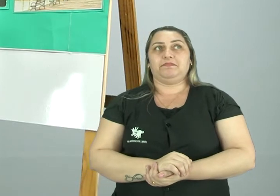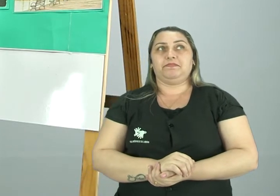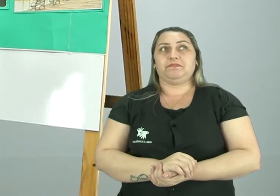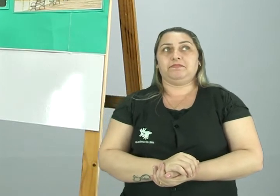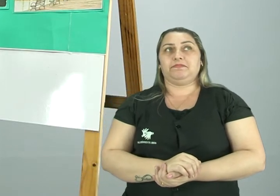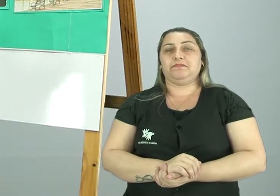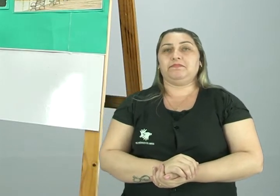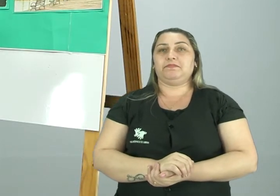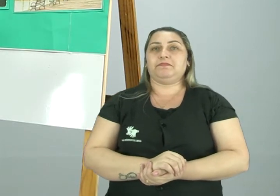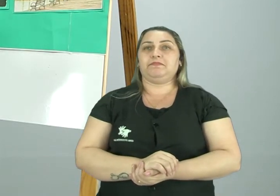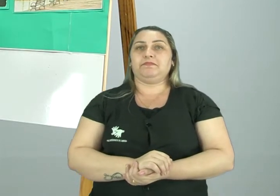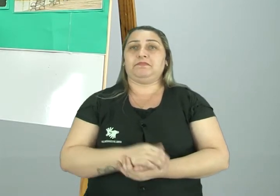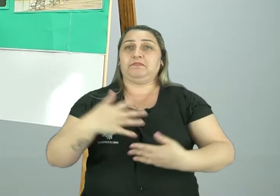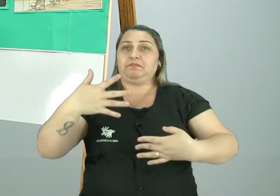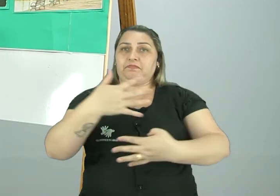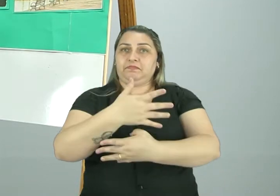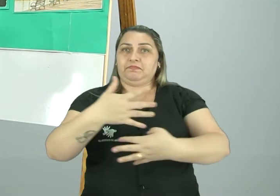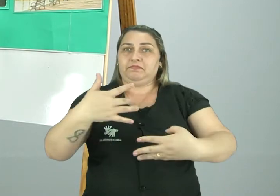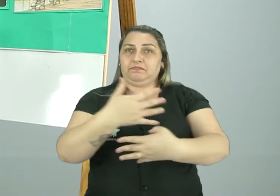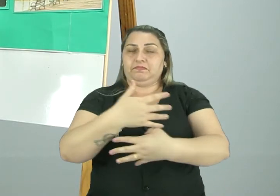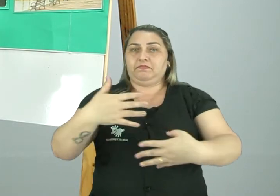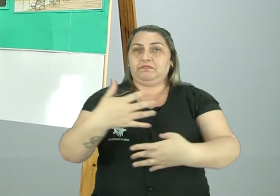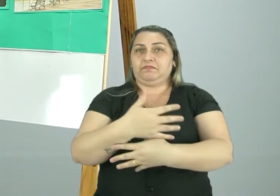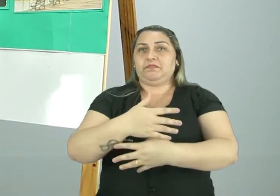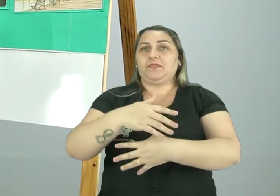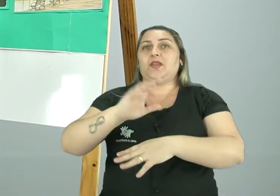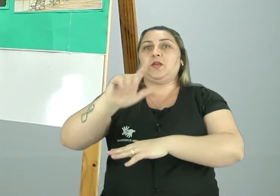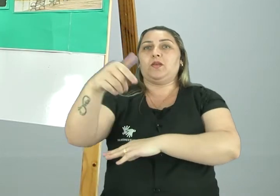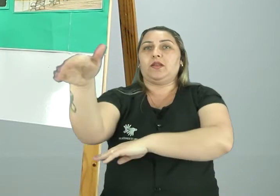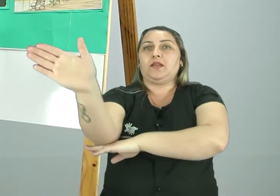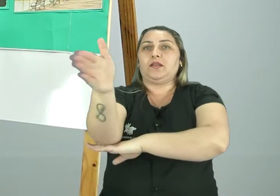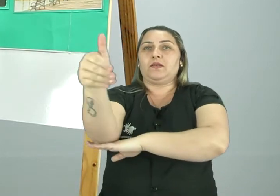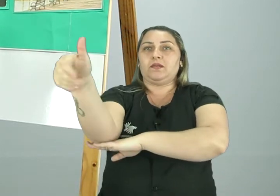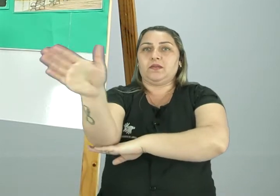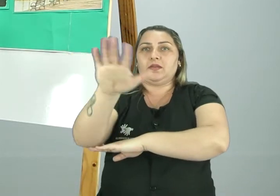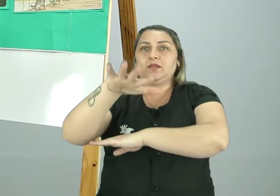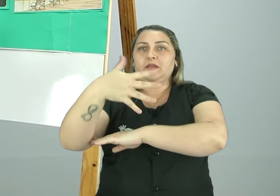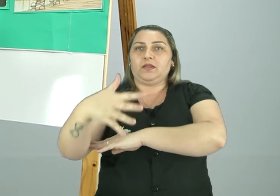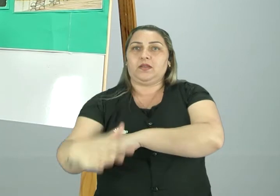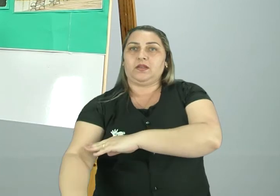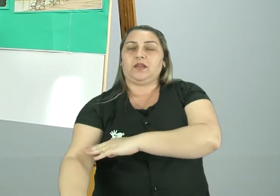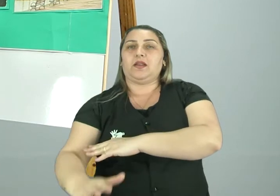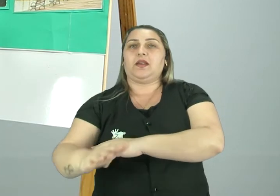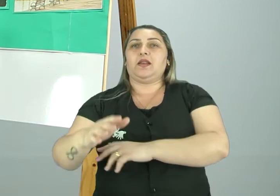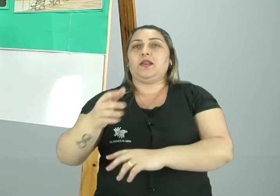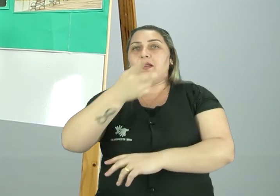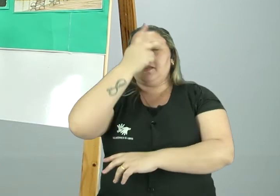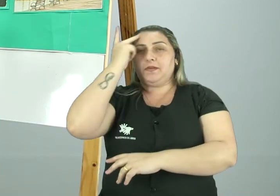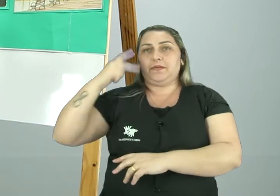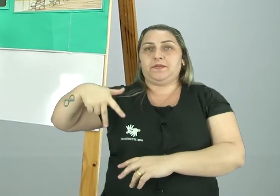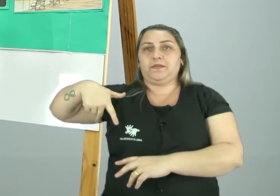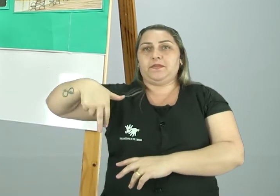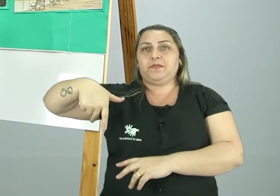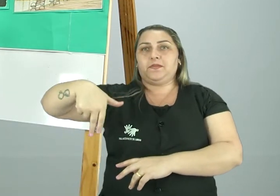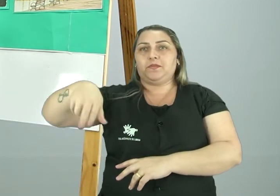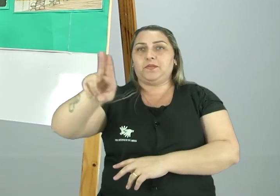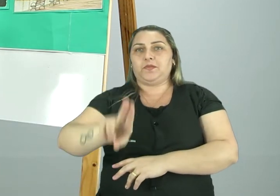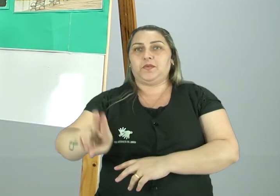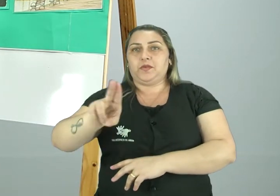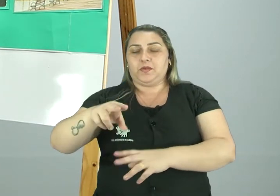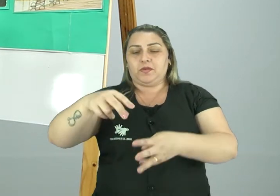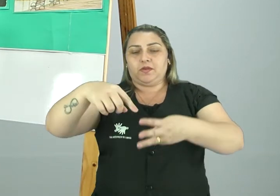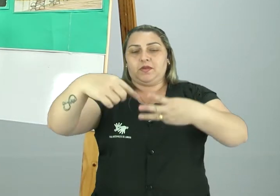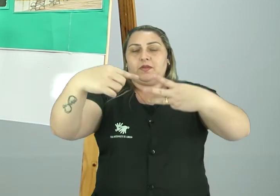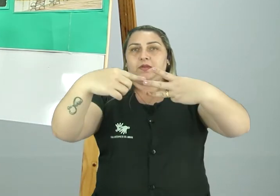mercado velho e, do outro lado, a gamileira. Então, os pedestres utilizam esta ponte aqui do